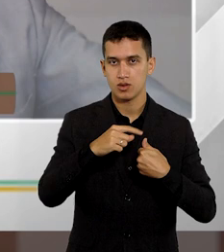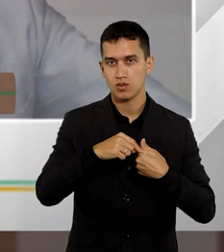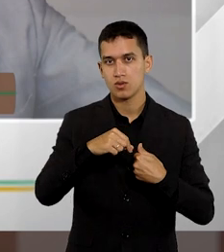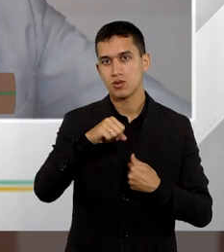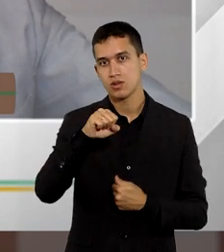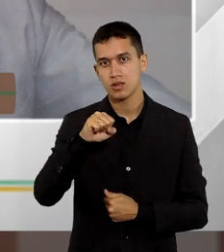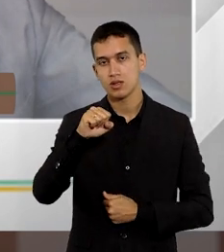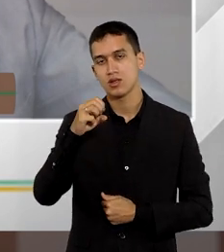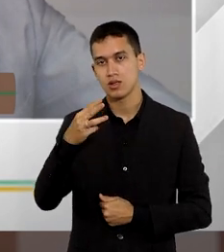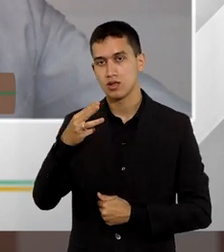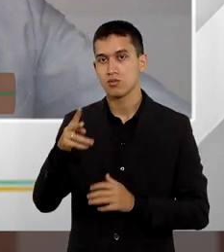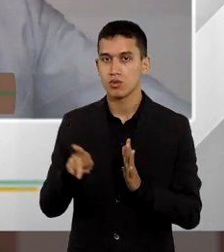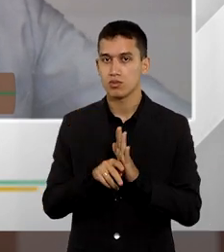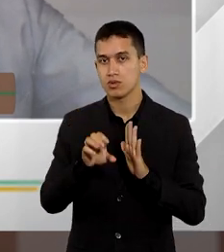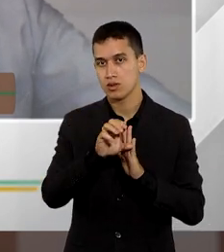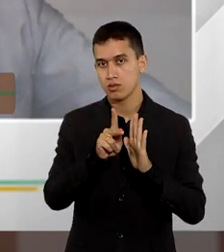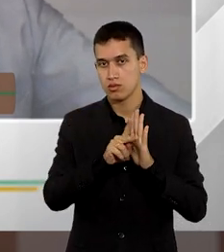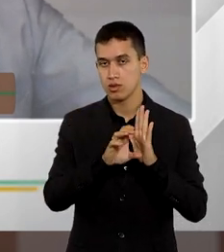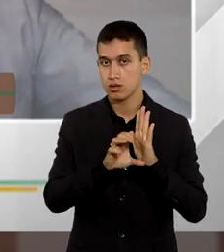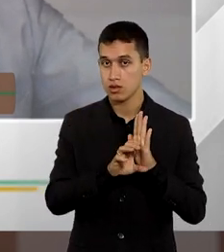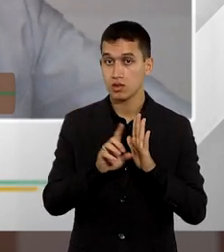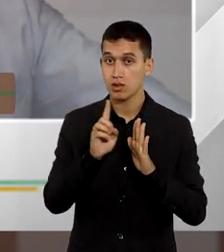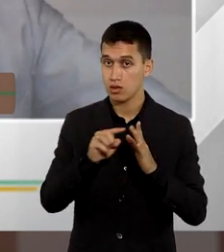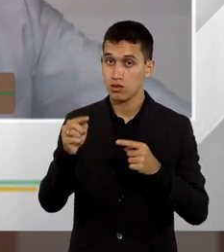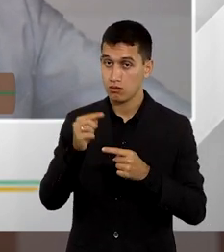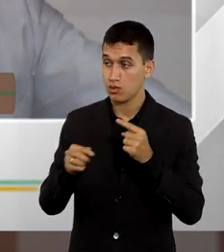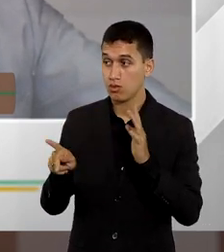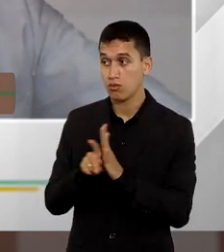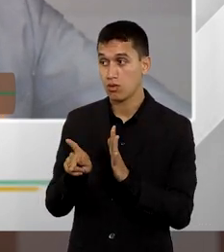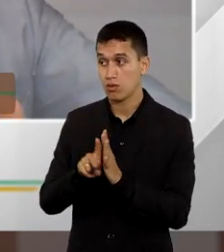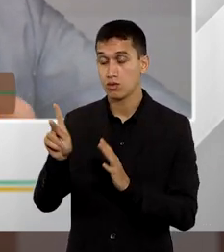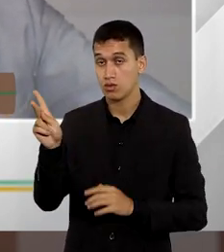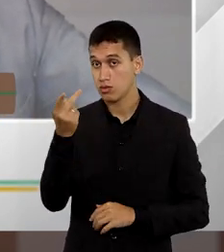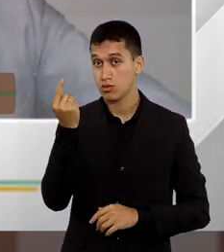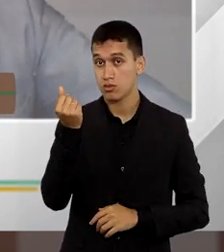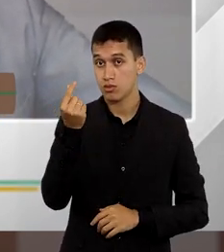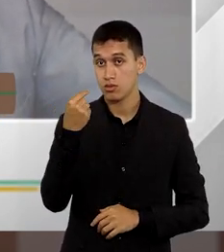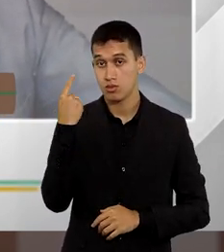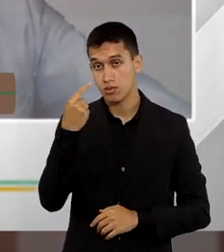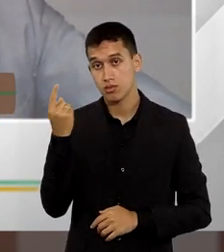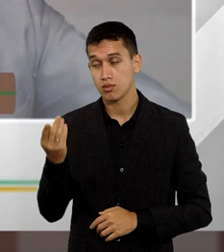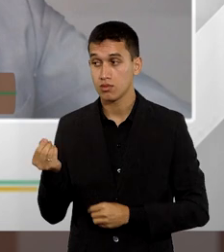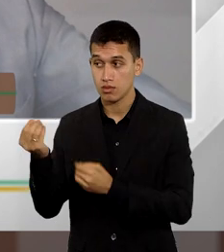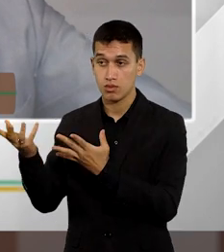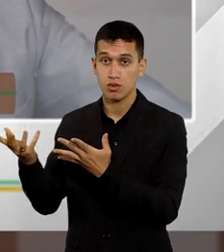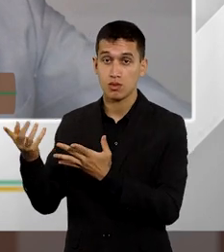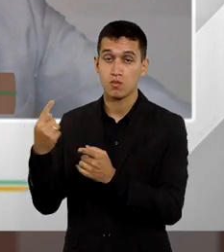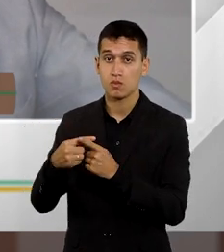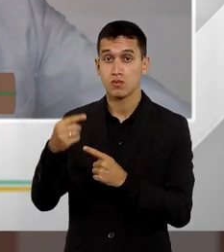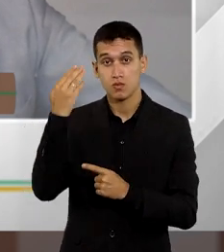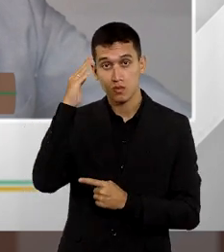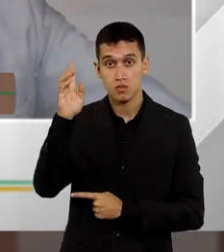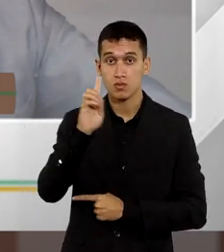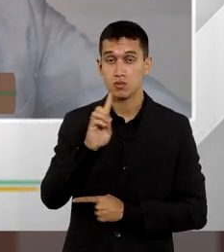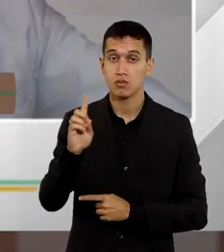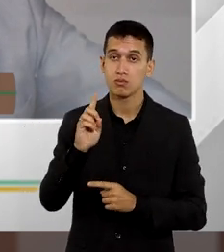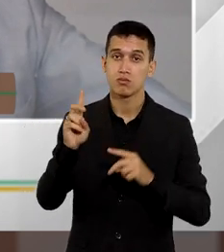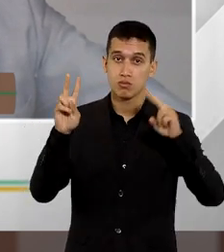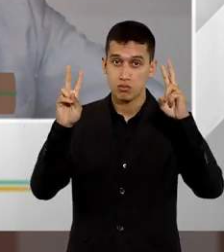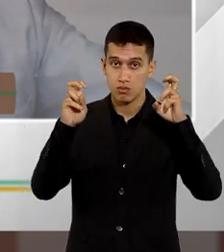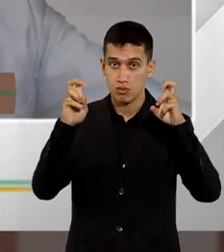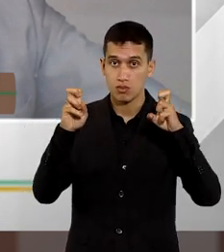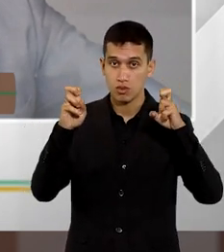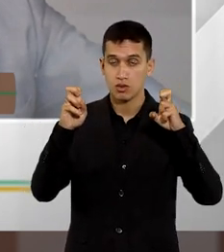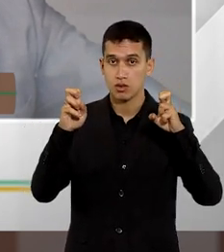do CPC não abarca os créditos relativos a honorários advocatíssimos, por entender que eles não estão abrangidos pelo conceito